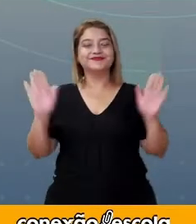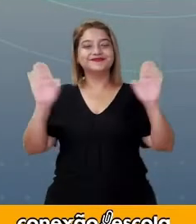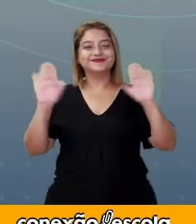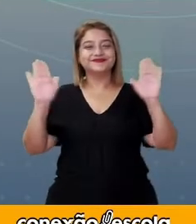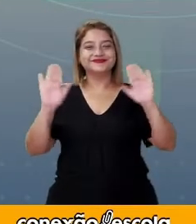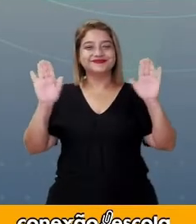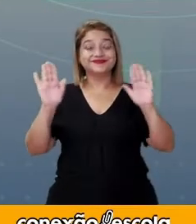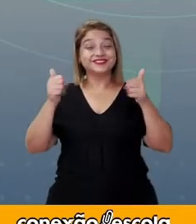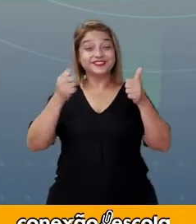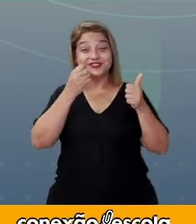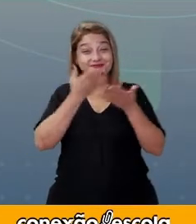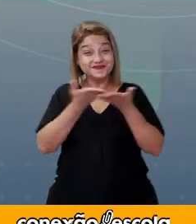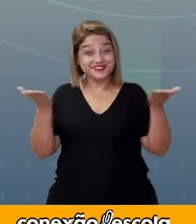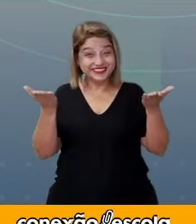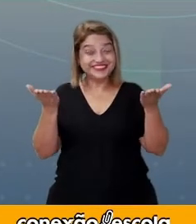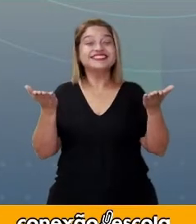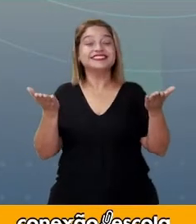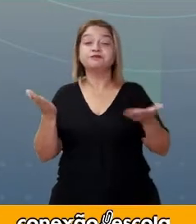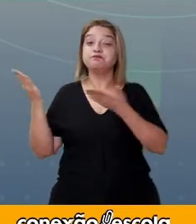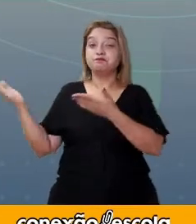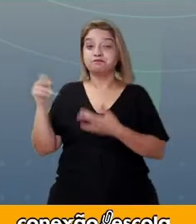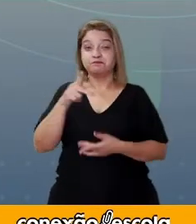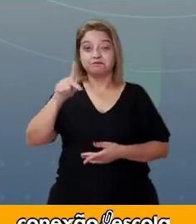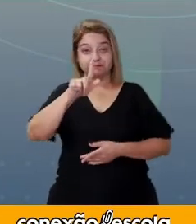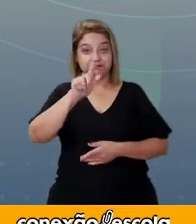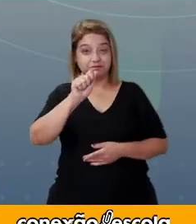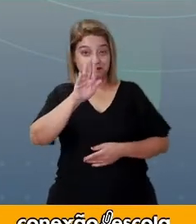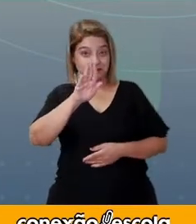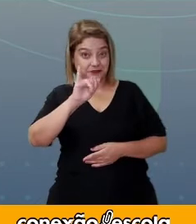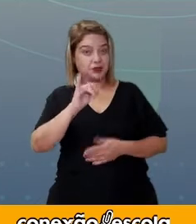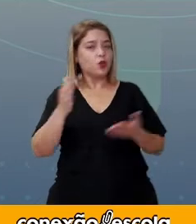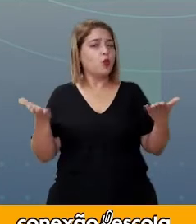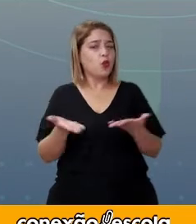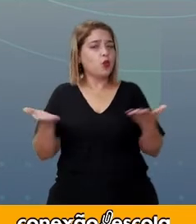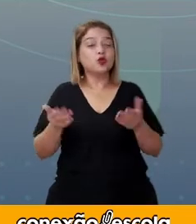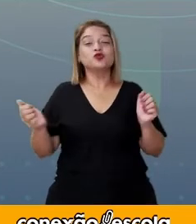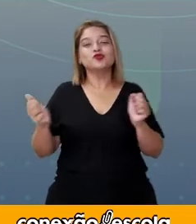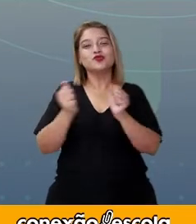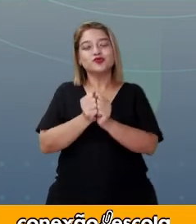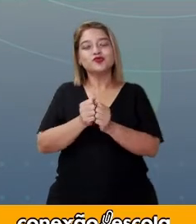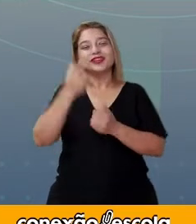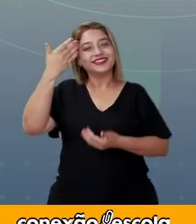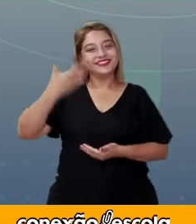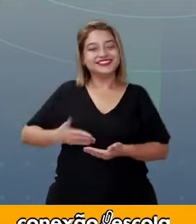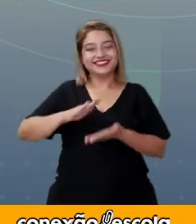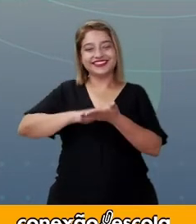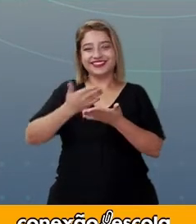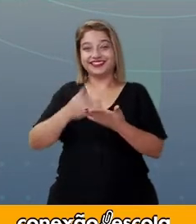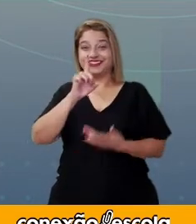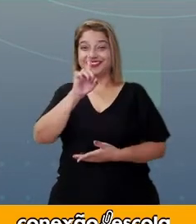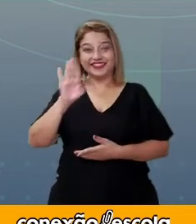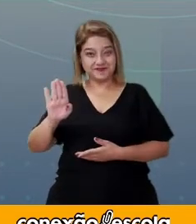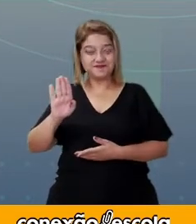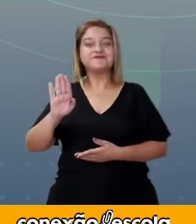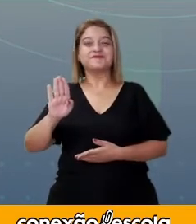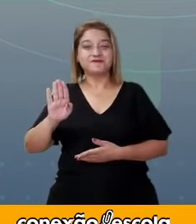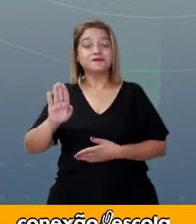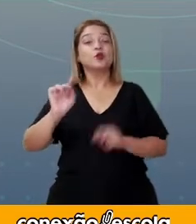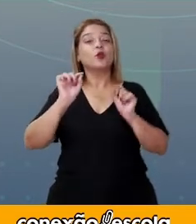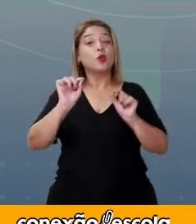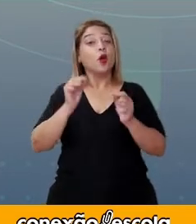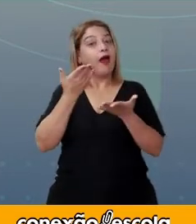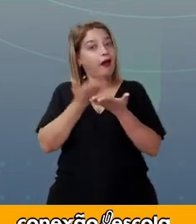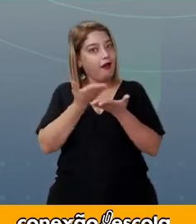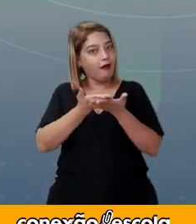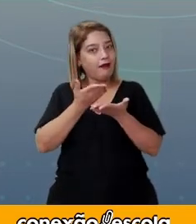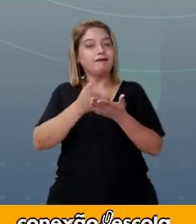Olá, crianças! Tudo bom? Eu sou a professora Gabi e estou aqui juntamente com a intérprete Débora Fernandes